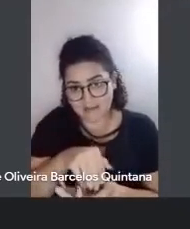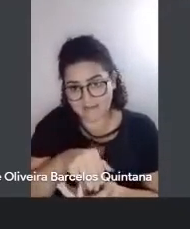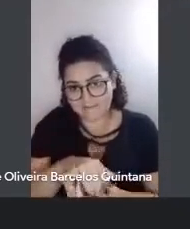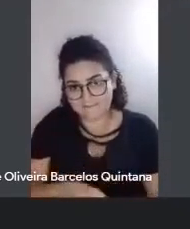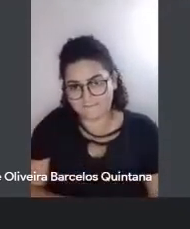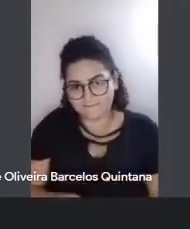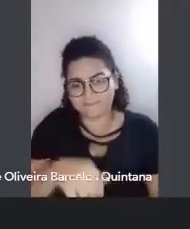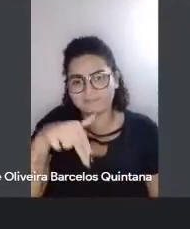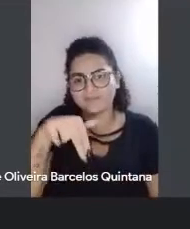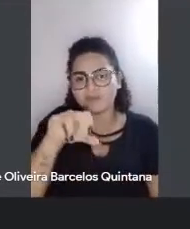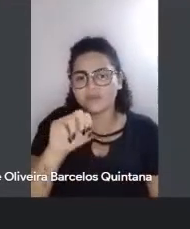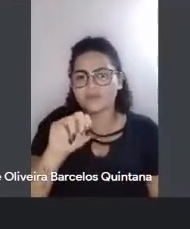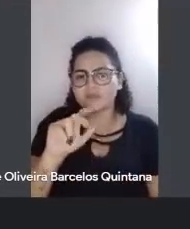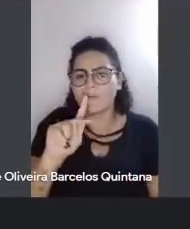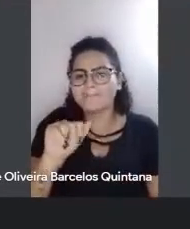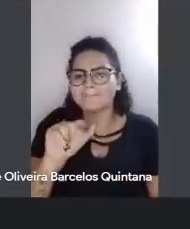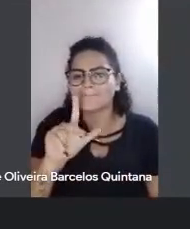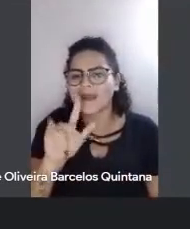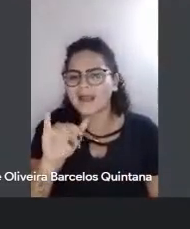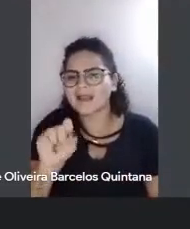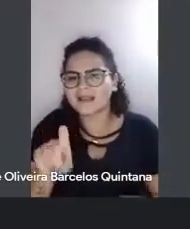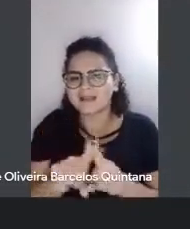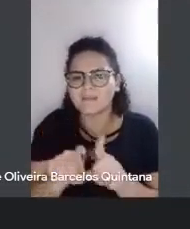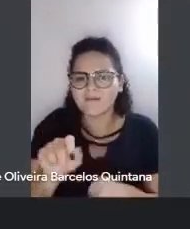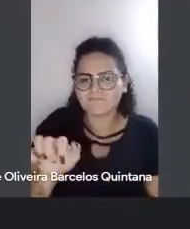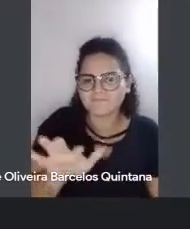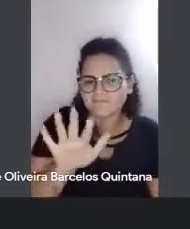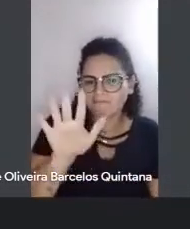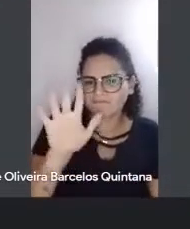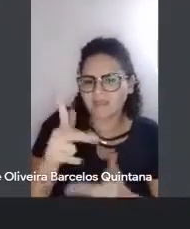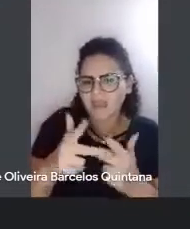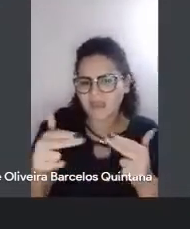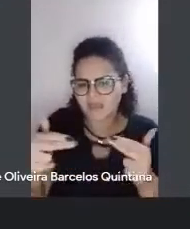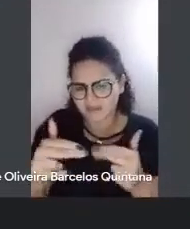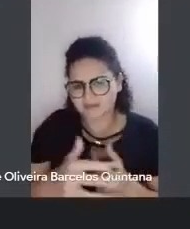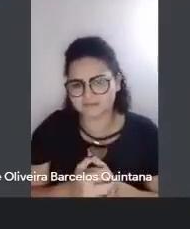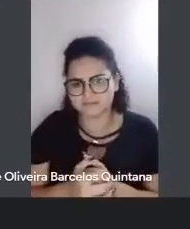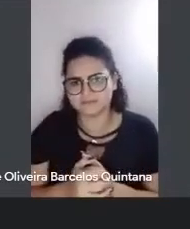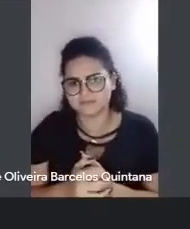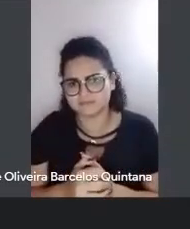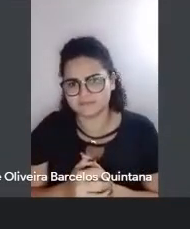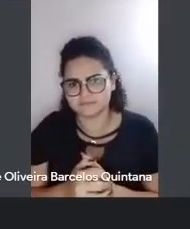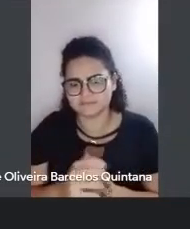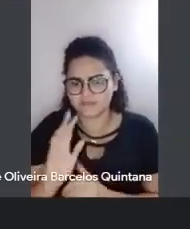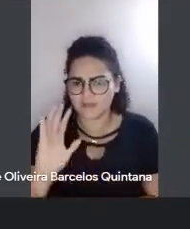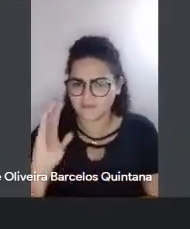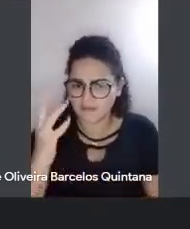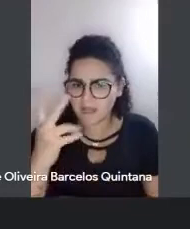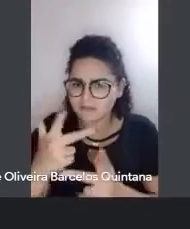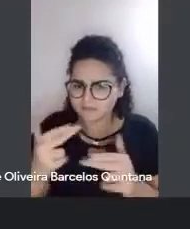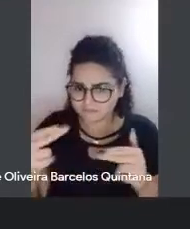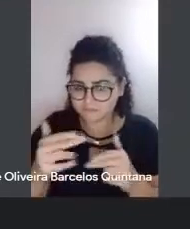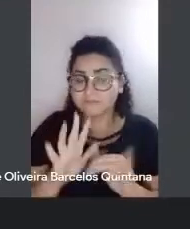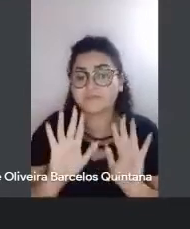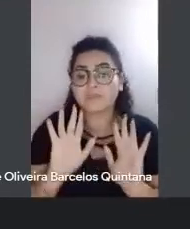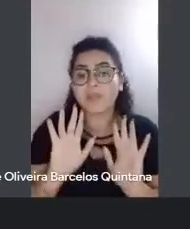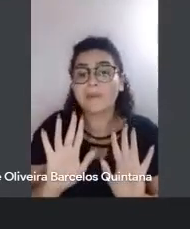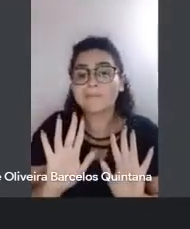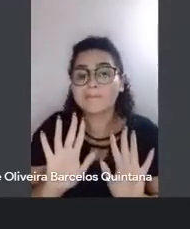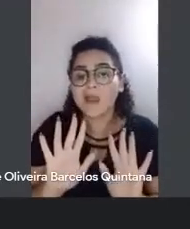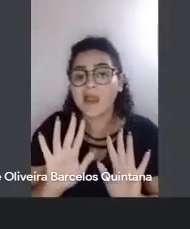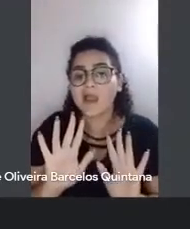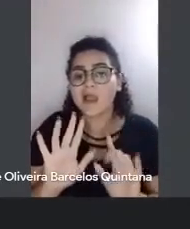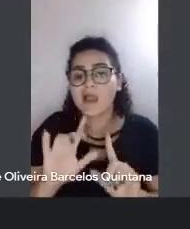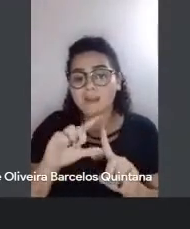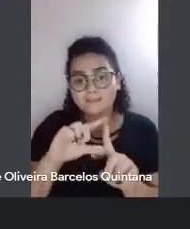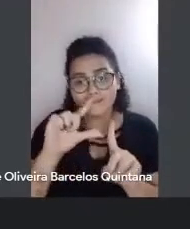nopalhas e cactos, as favelas, aí fala das favelas, né, da planta, favela, mas chega no final, eu vou ler,